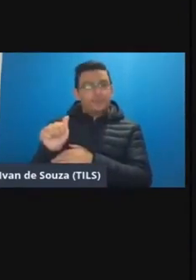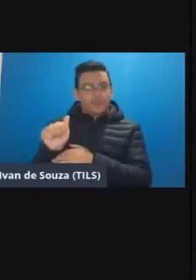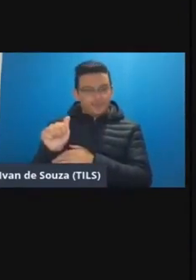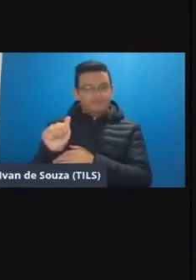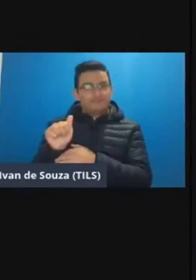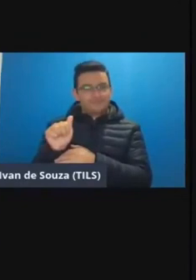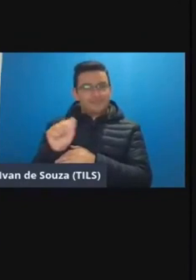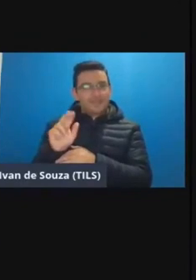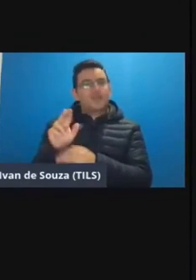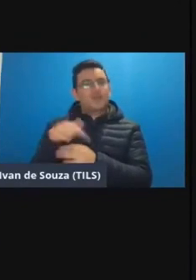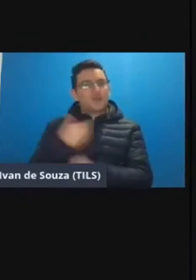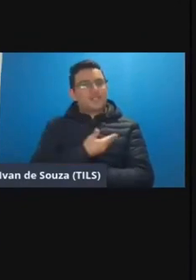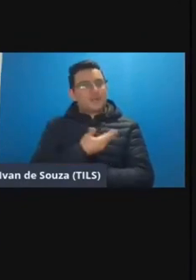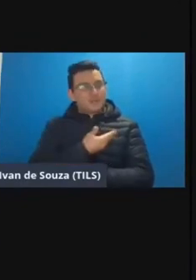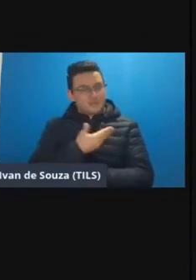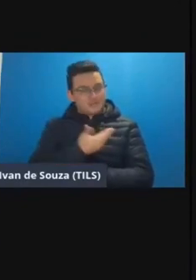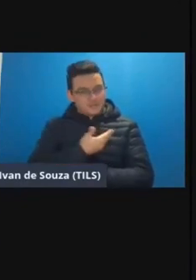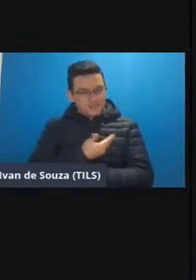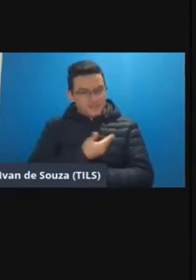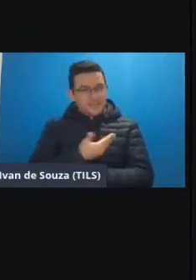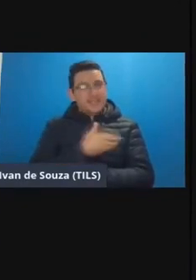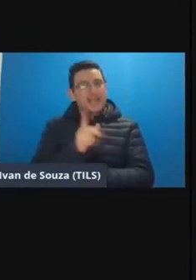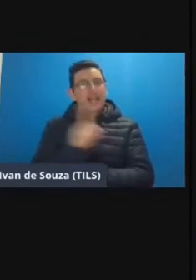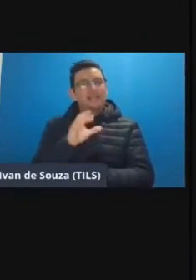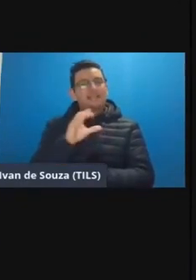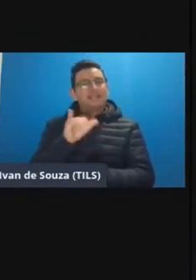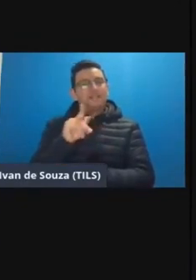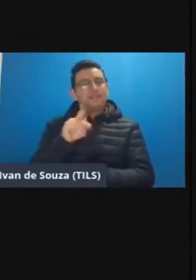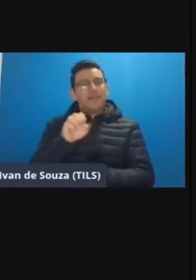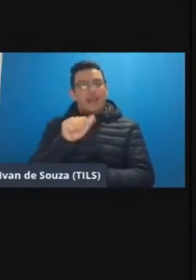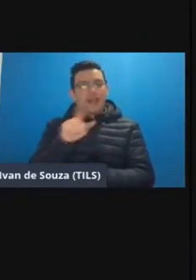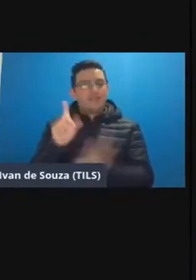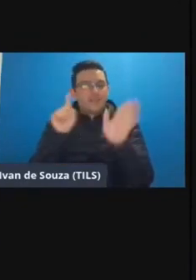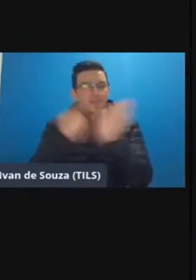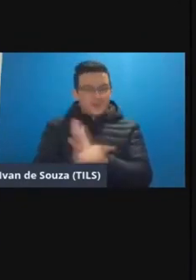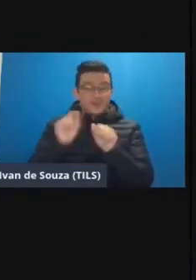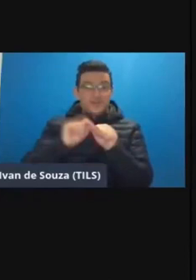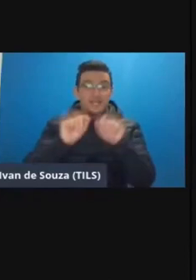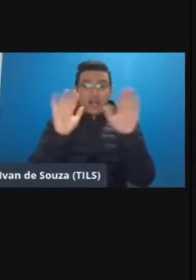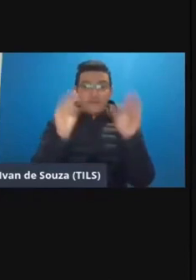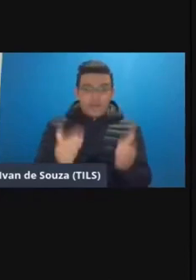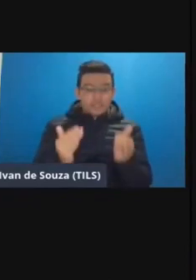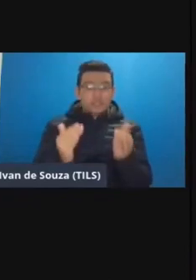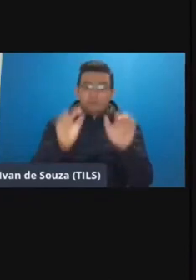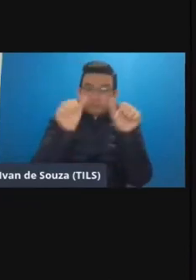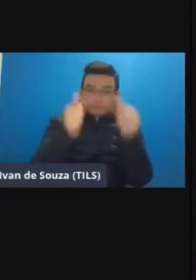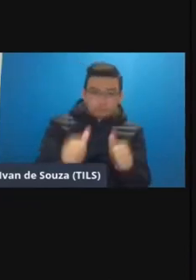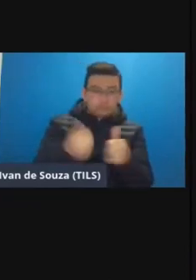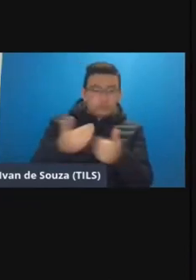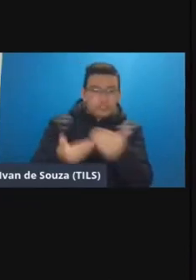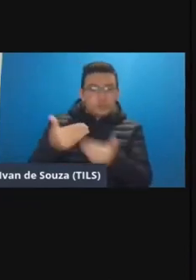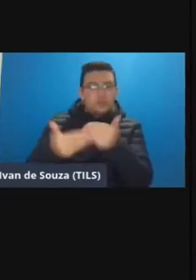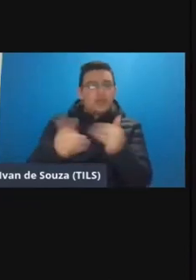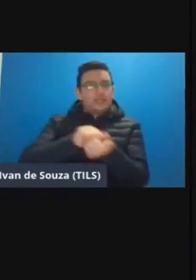é nossa companheira é do lado da CPIAD ela tá perguntando realizar avaliações diagnósticas processuais